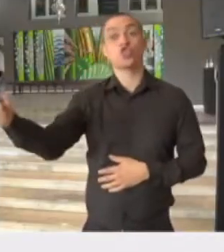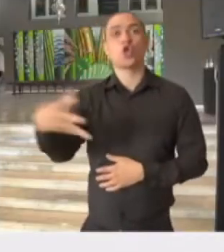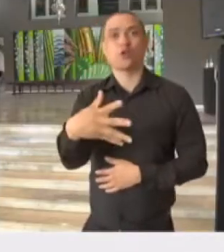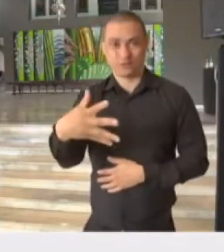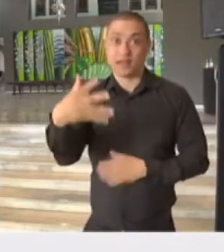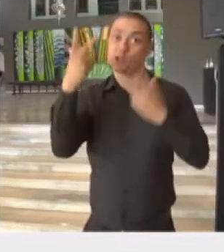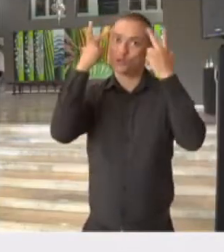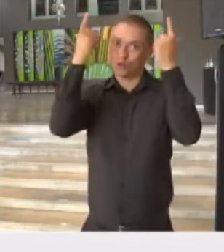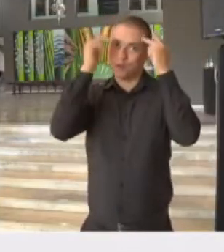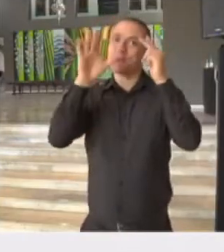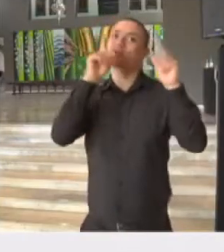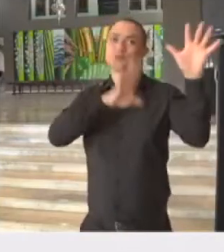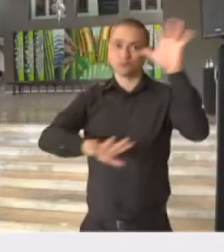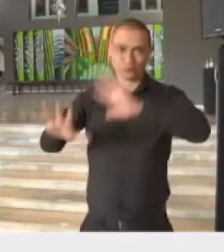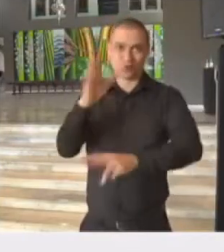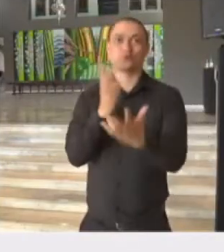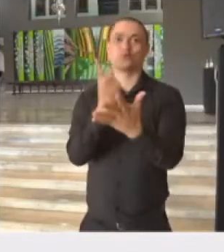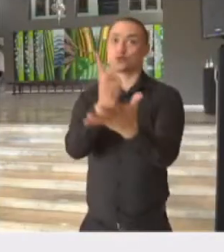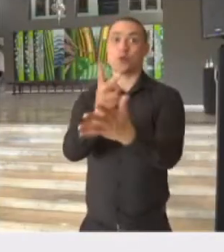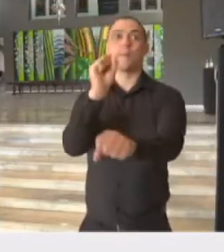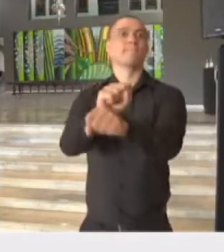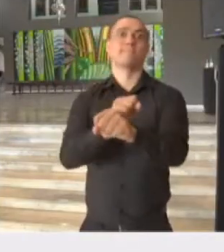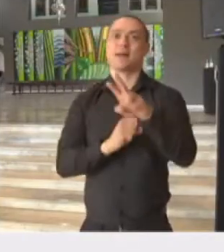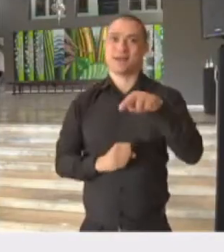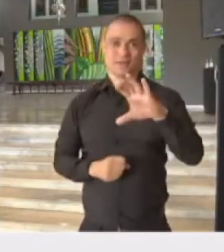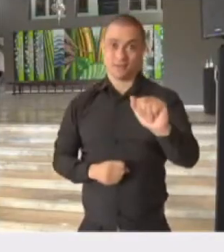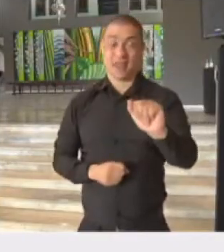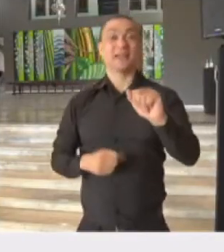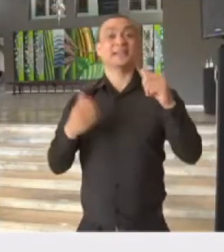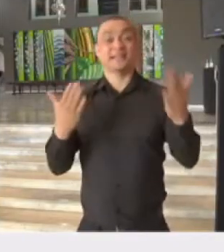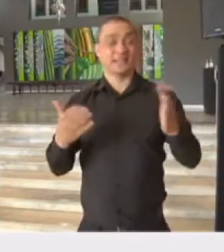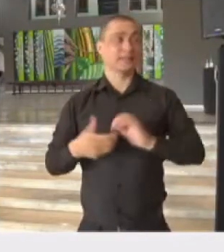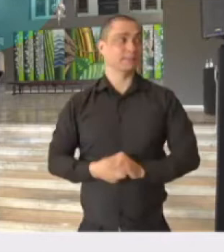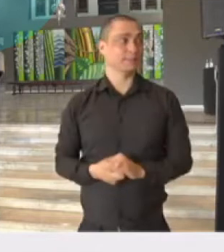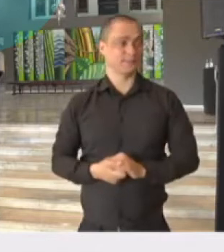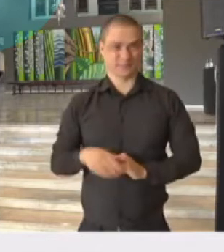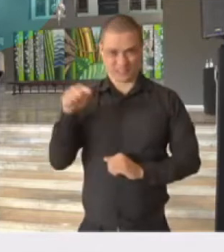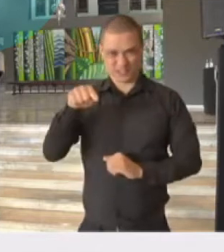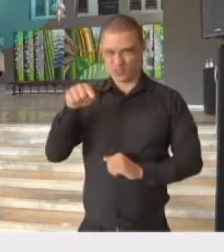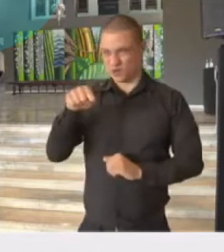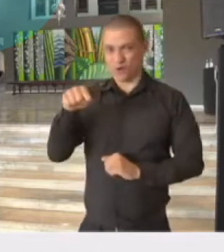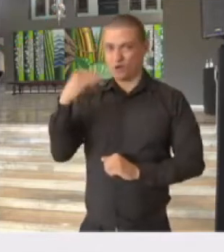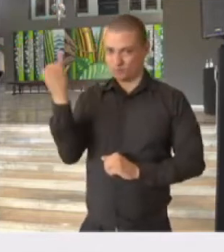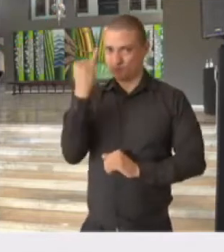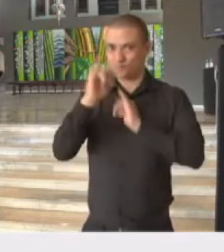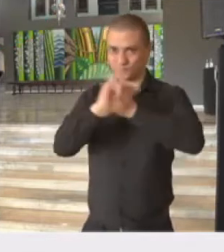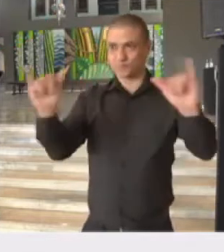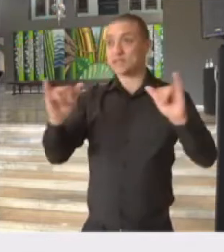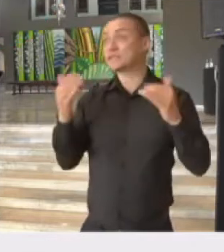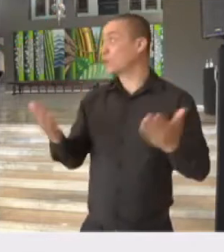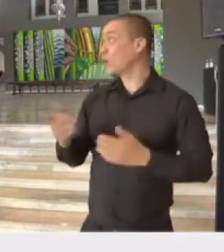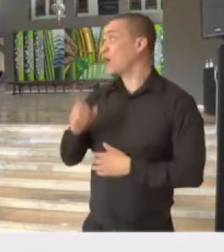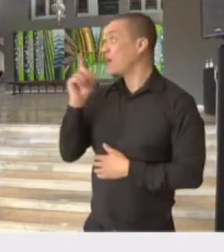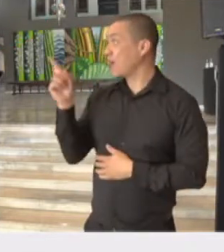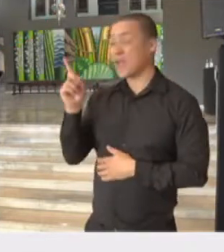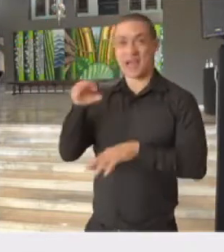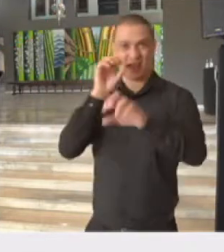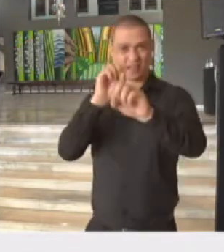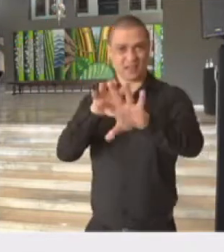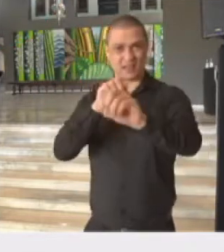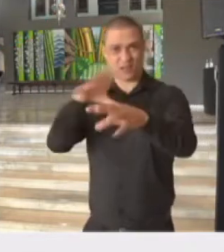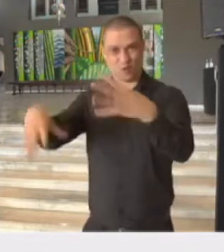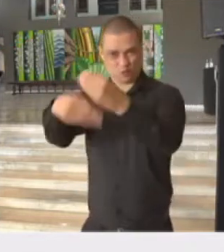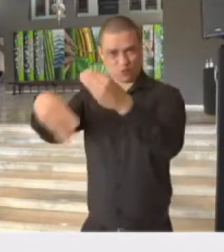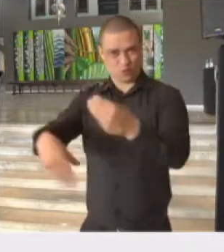% dos estudantes, depois, 70%, até chegar a 100%. No caso da educação complementar,